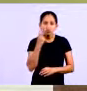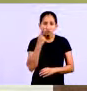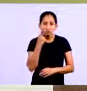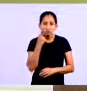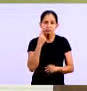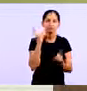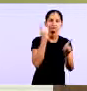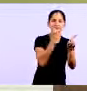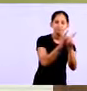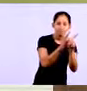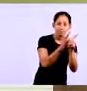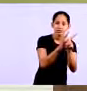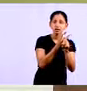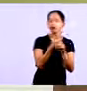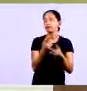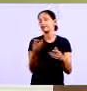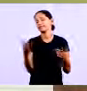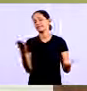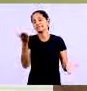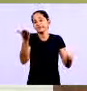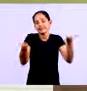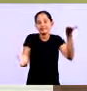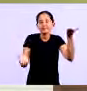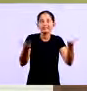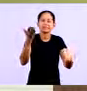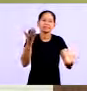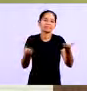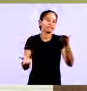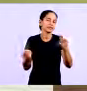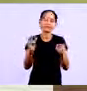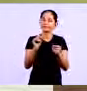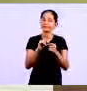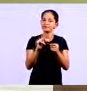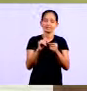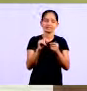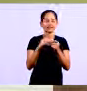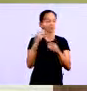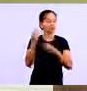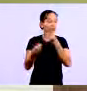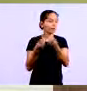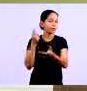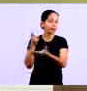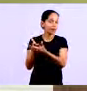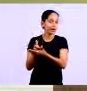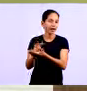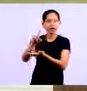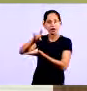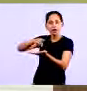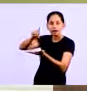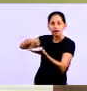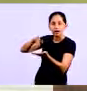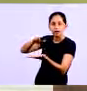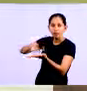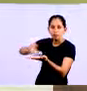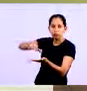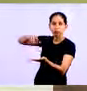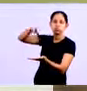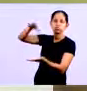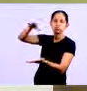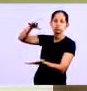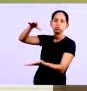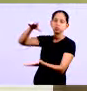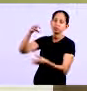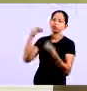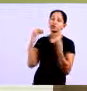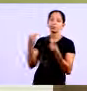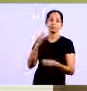todas as suas despesas ter um controle do que tá entrando o que você tem a pagar referente àquele período de sal